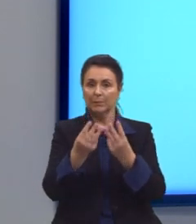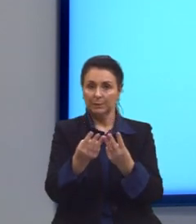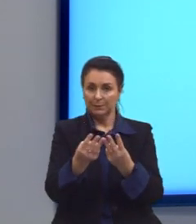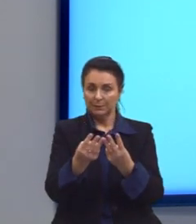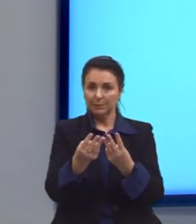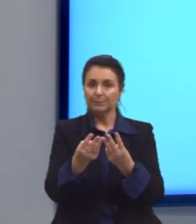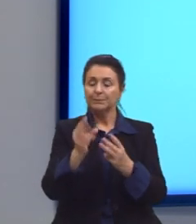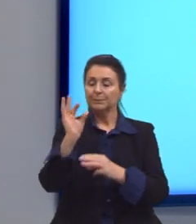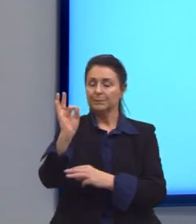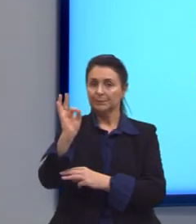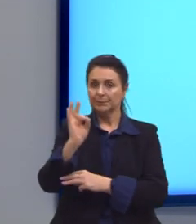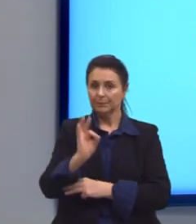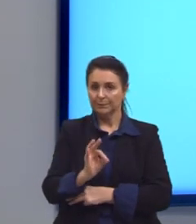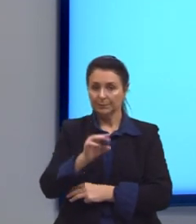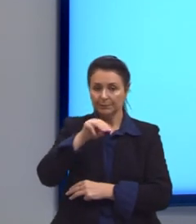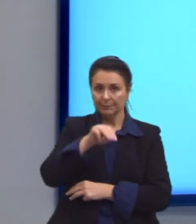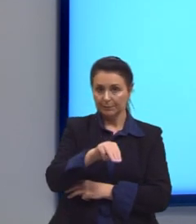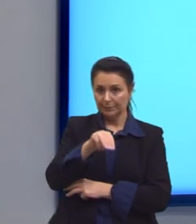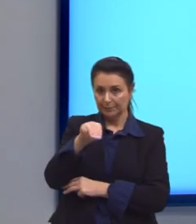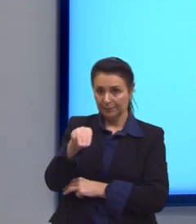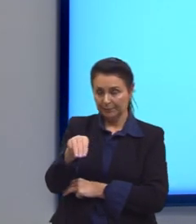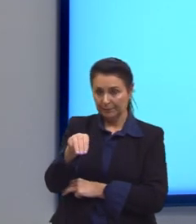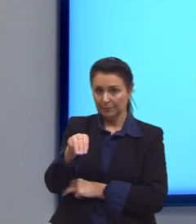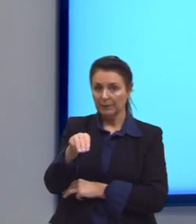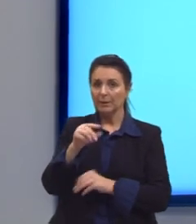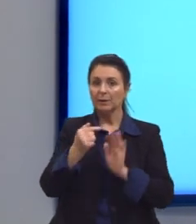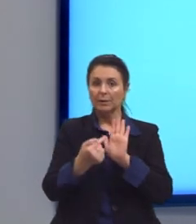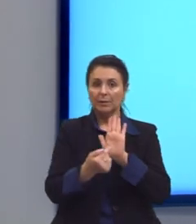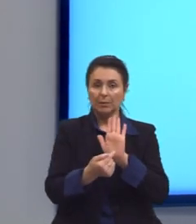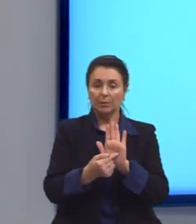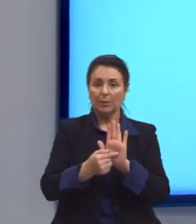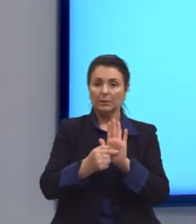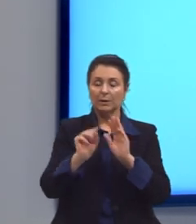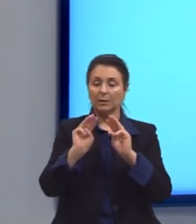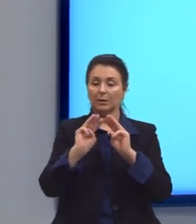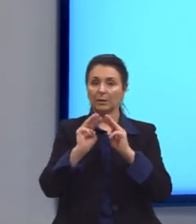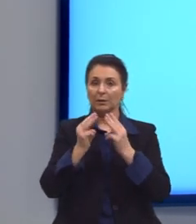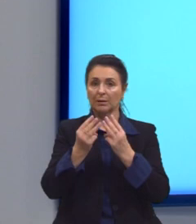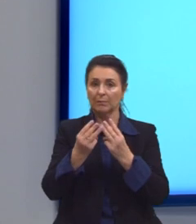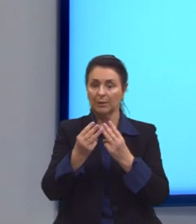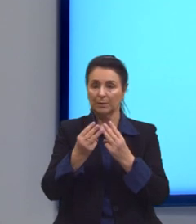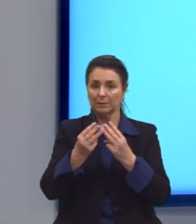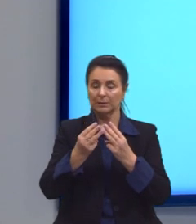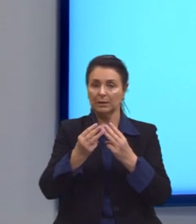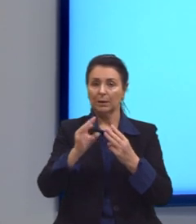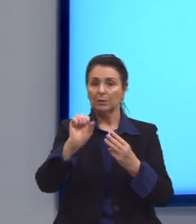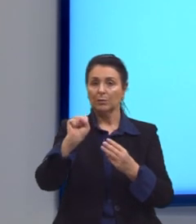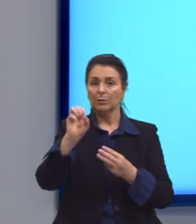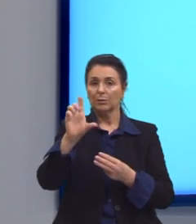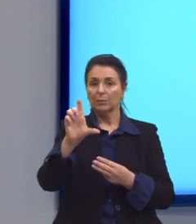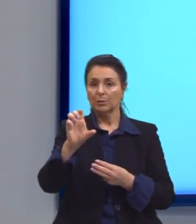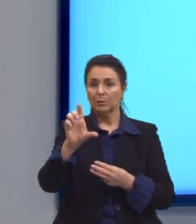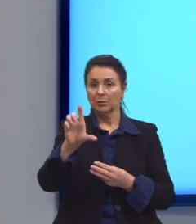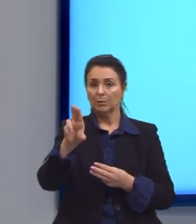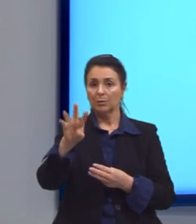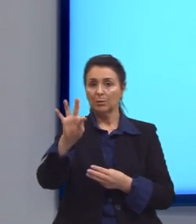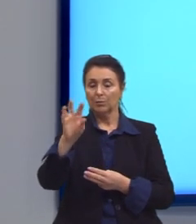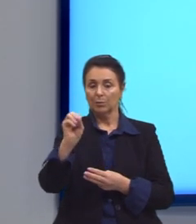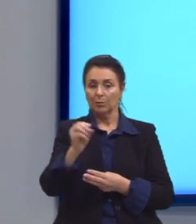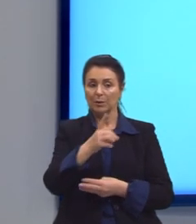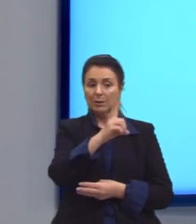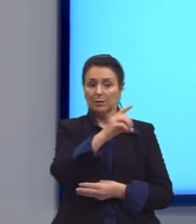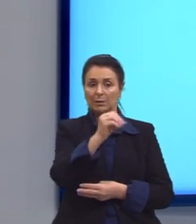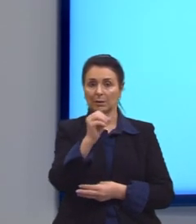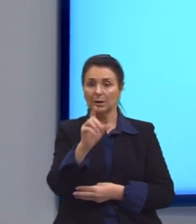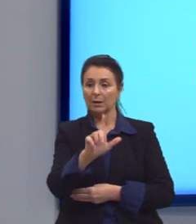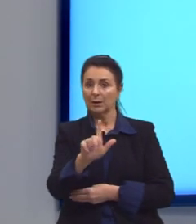é aquele percentual de MM, que indica que a massa do soluto em 100 gramas do solvente,